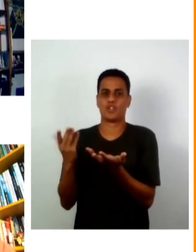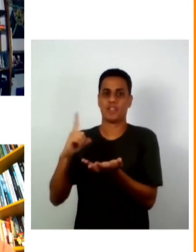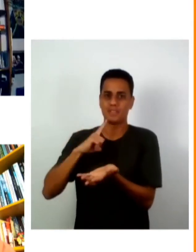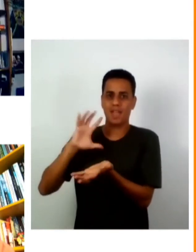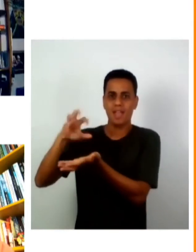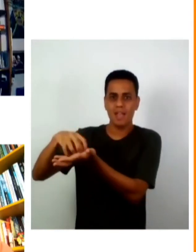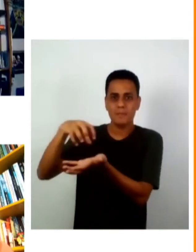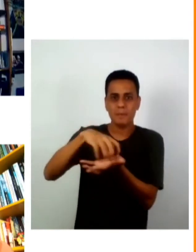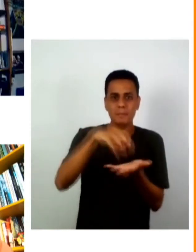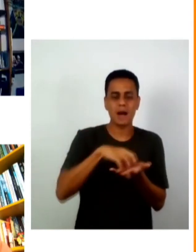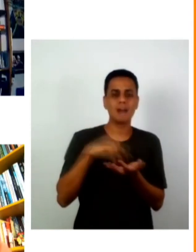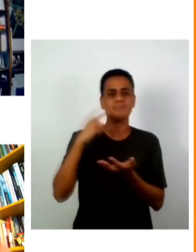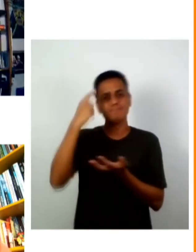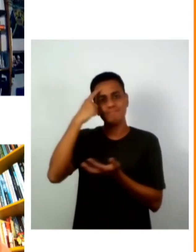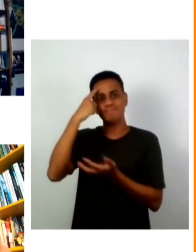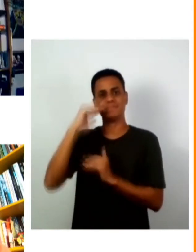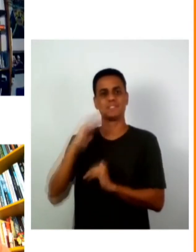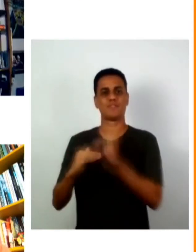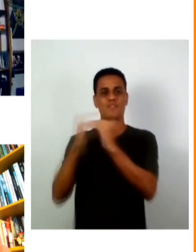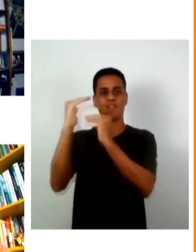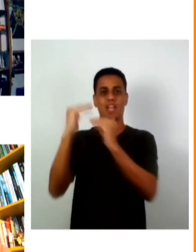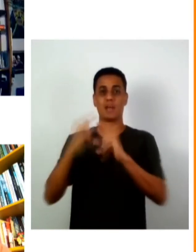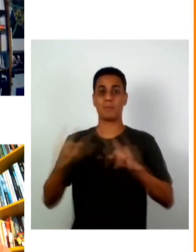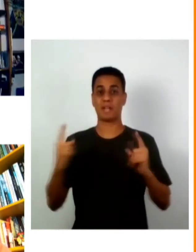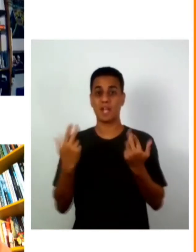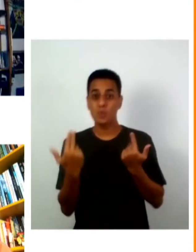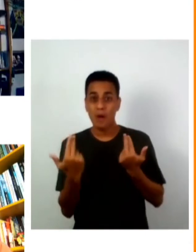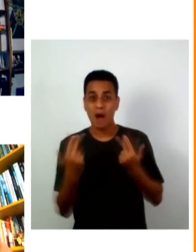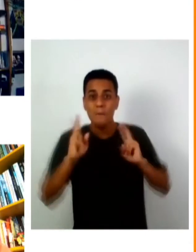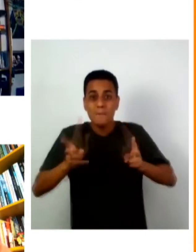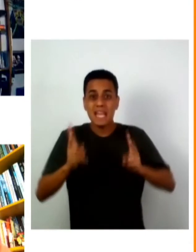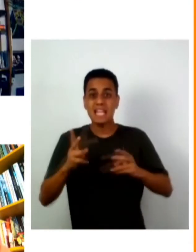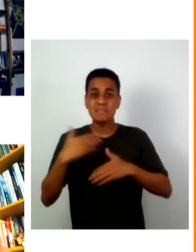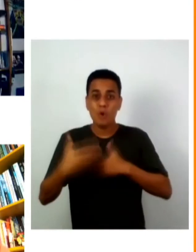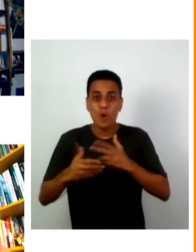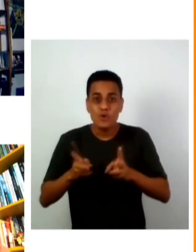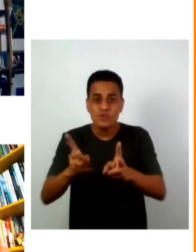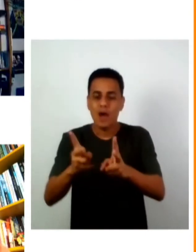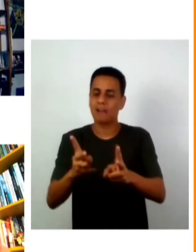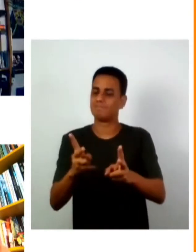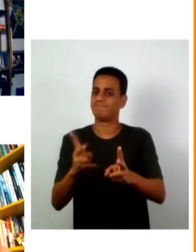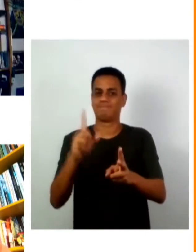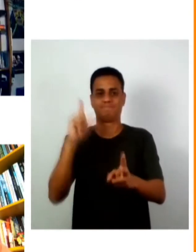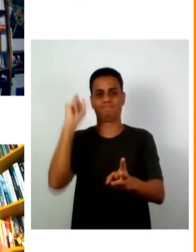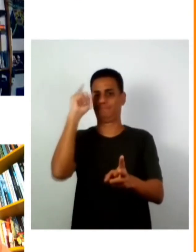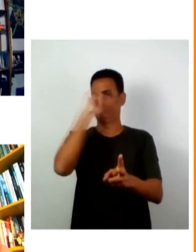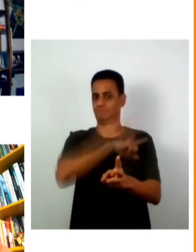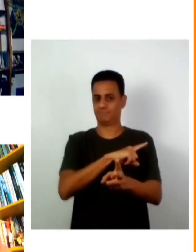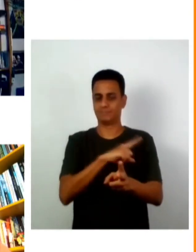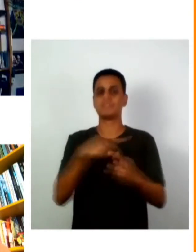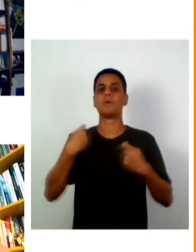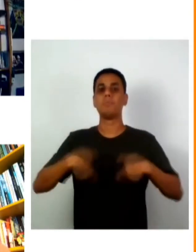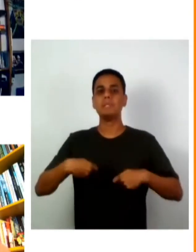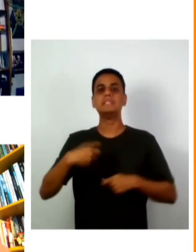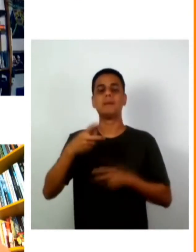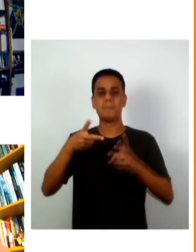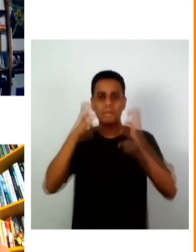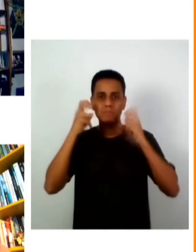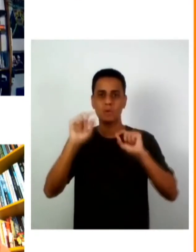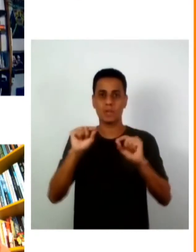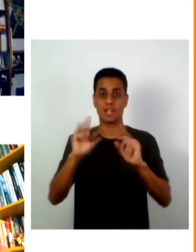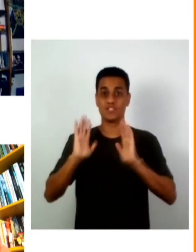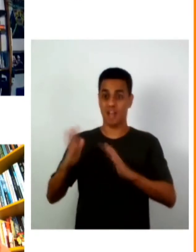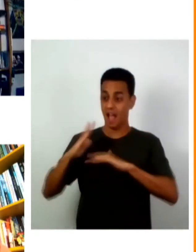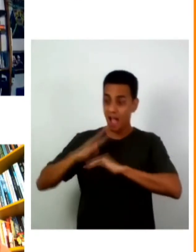podem ver outros papéis porque eles não vão poder fazer a mesma coisa da mesma forma então primeiro é como conseguir fazer